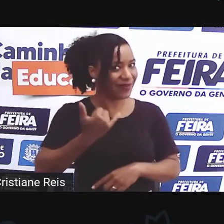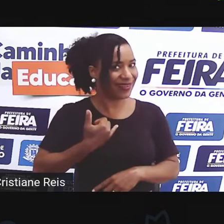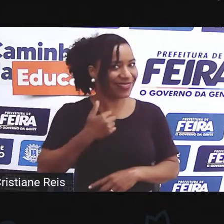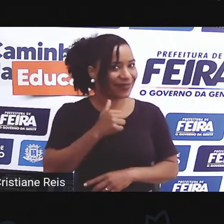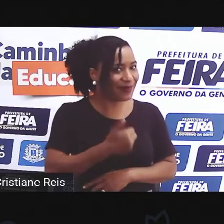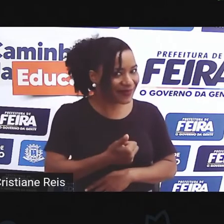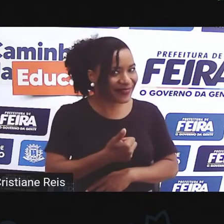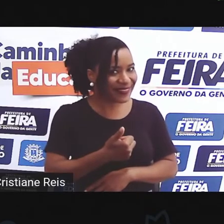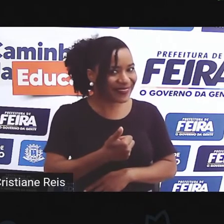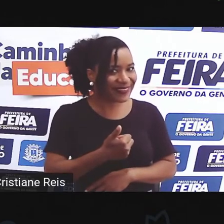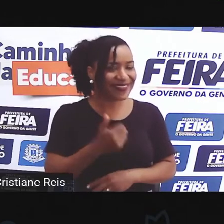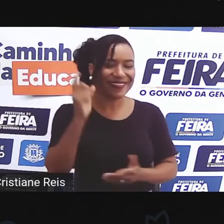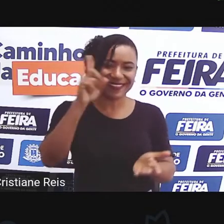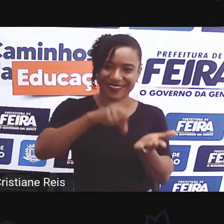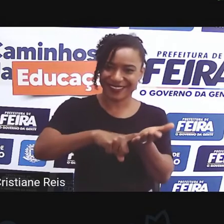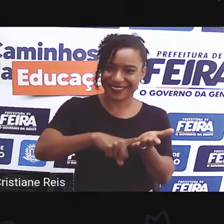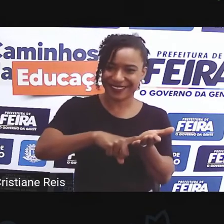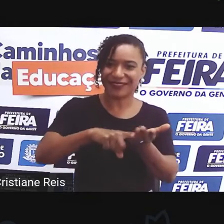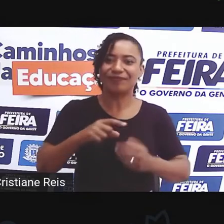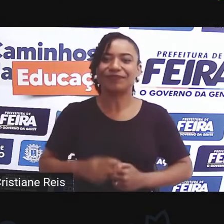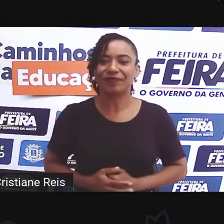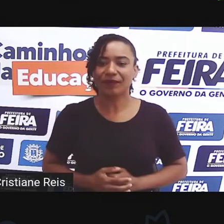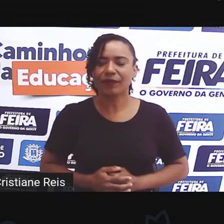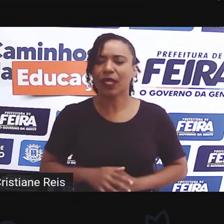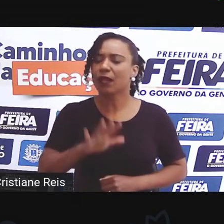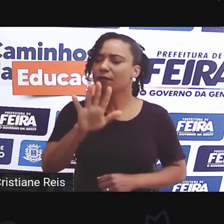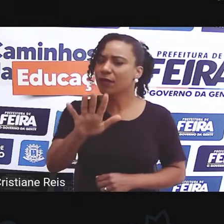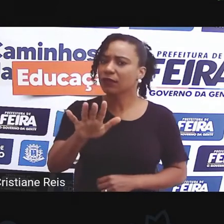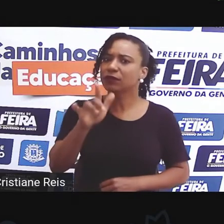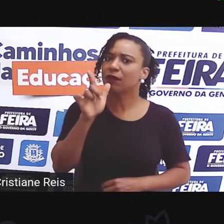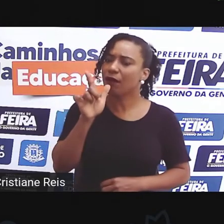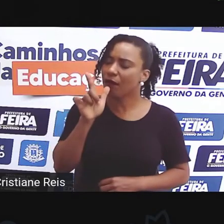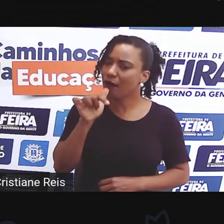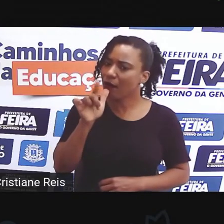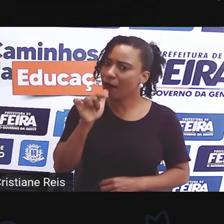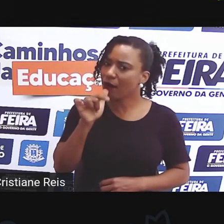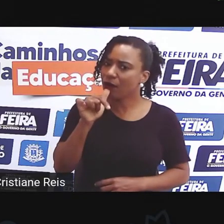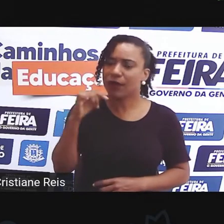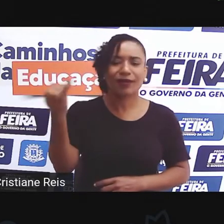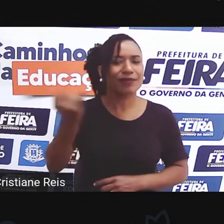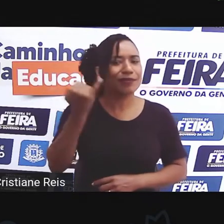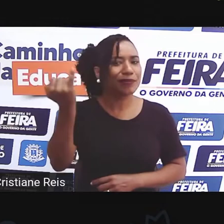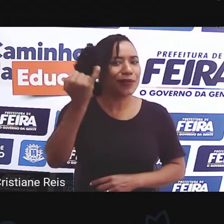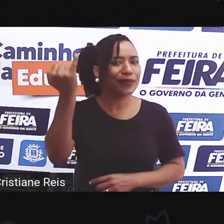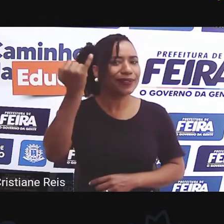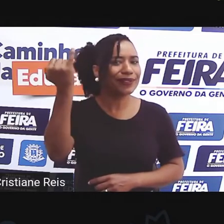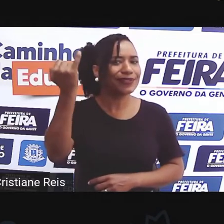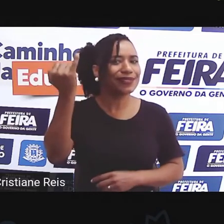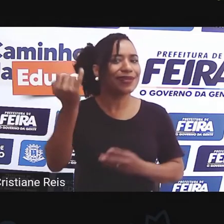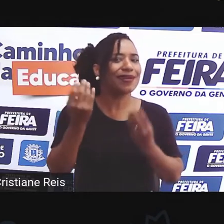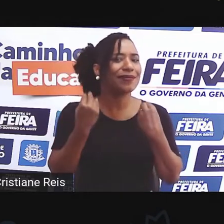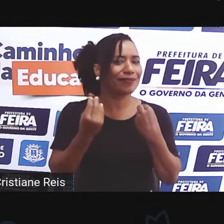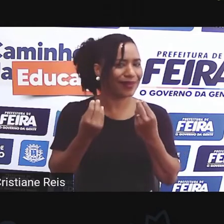Mas, afinal, para que serve a água, hein, meninada? Será que a água só serve para beber?